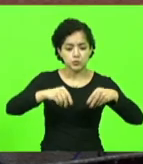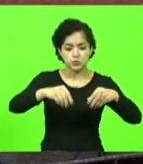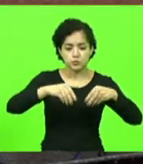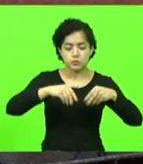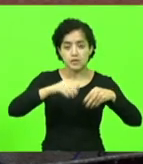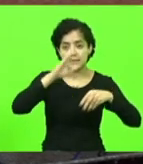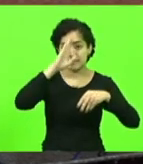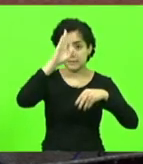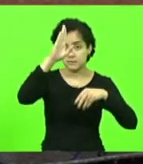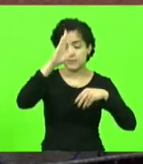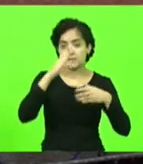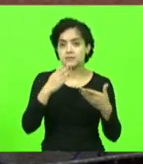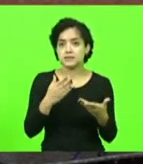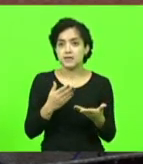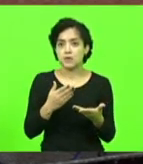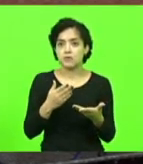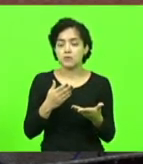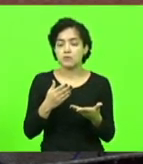especial,